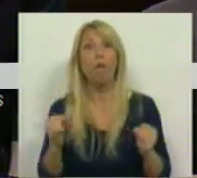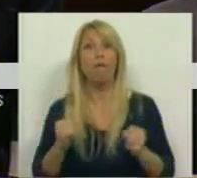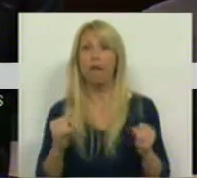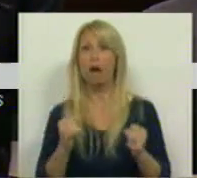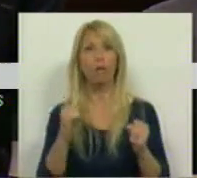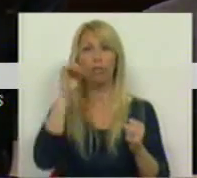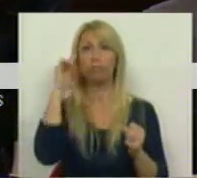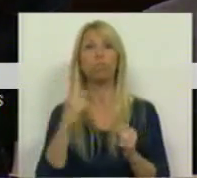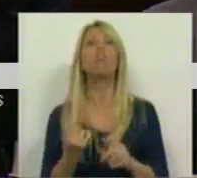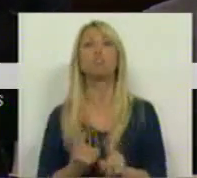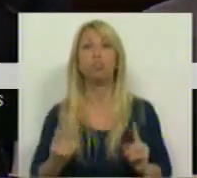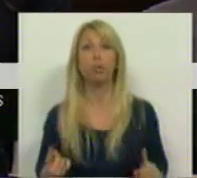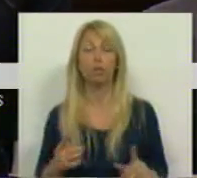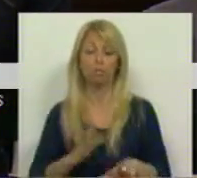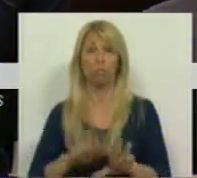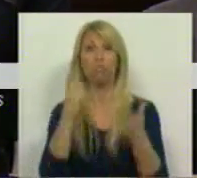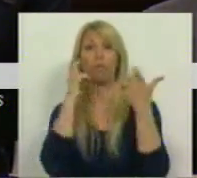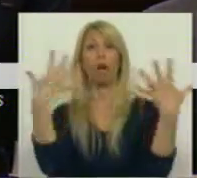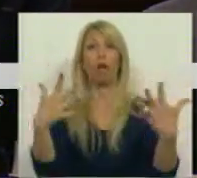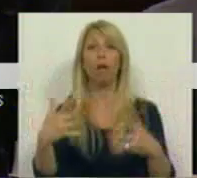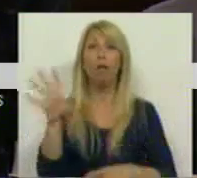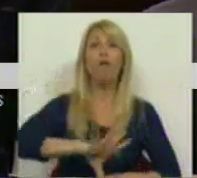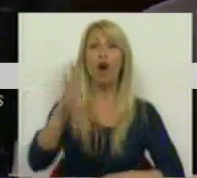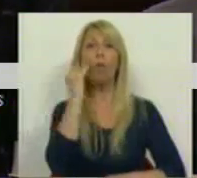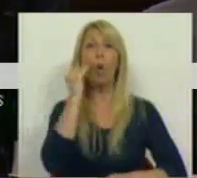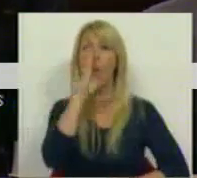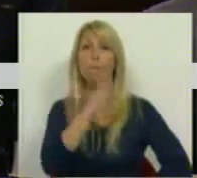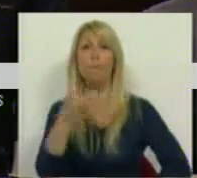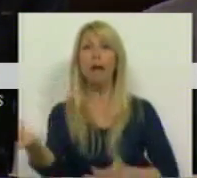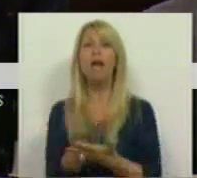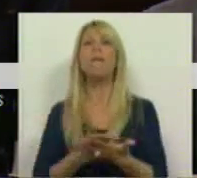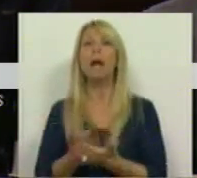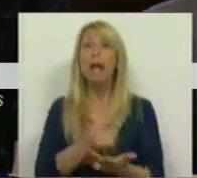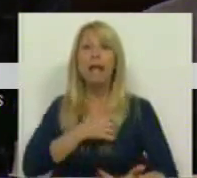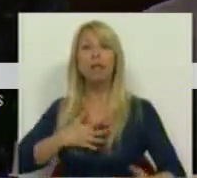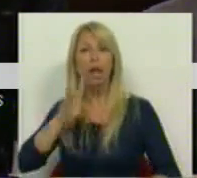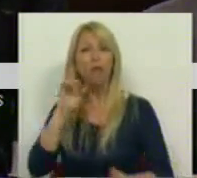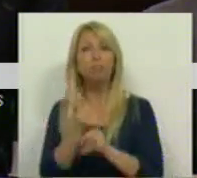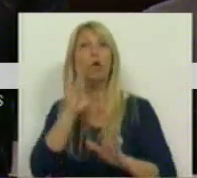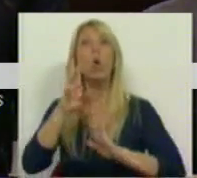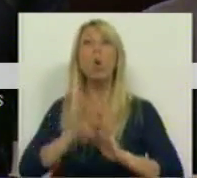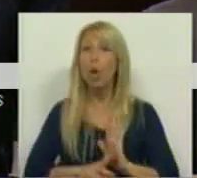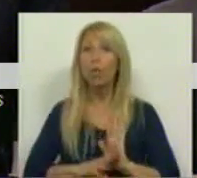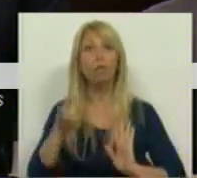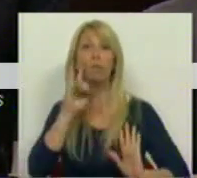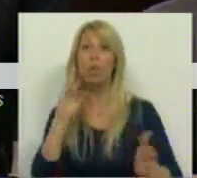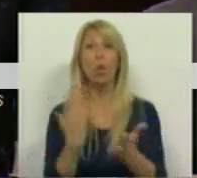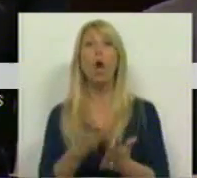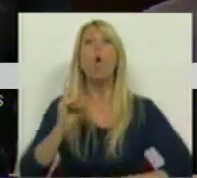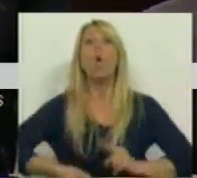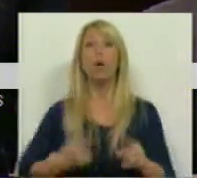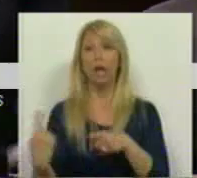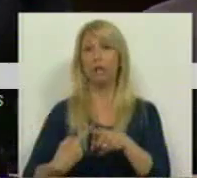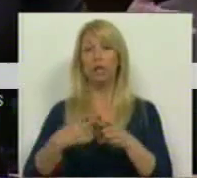Porquê? Exatamente pela forma de atuação do mercado. A entidade reguladora não assegurou aquilo que é o interesse público.